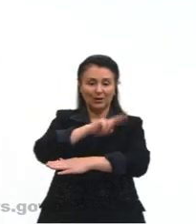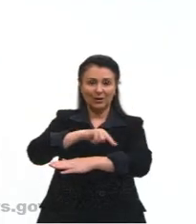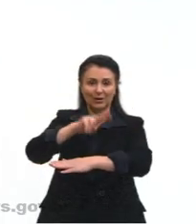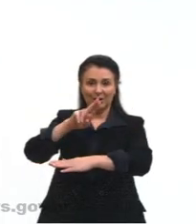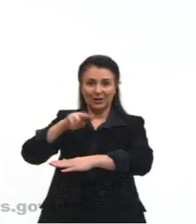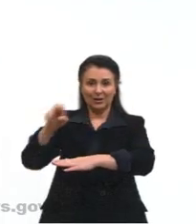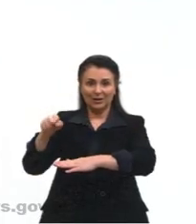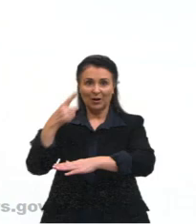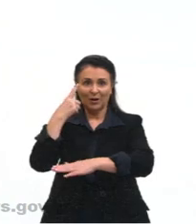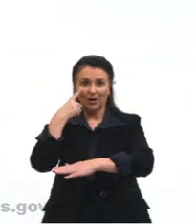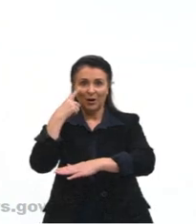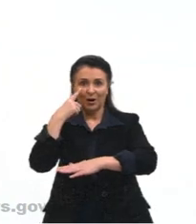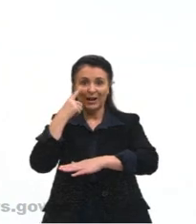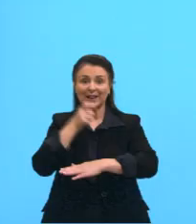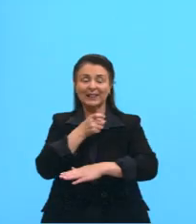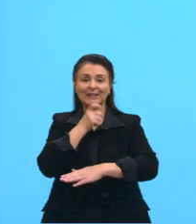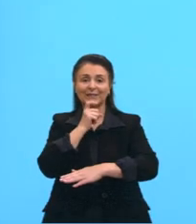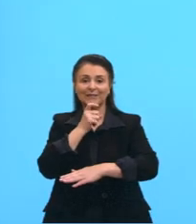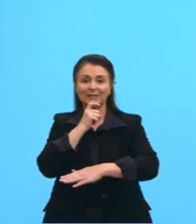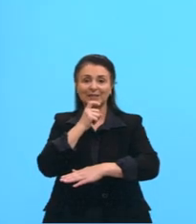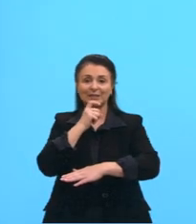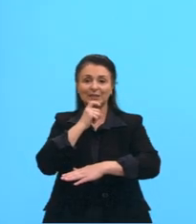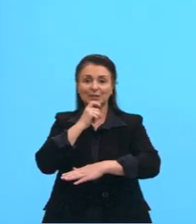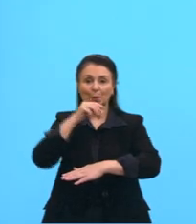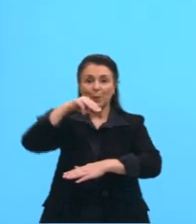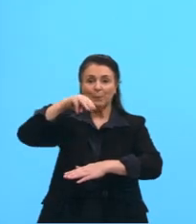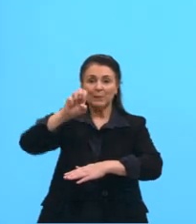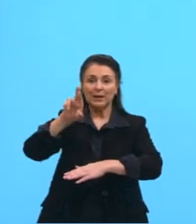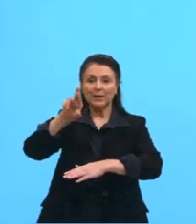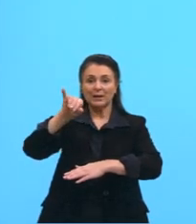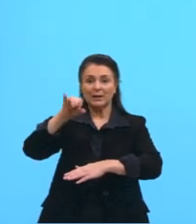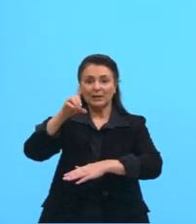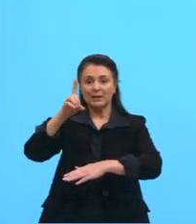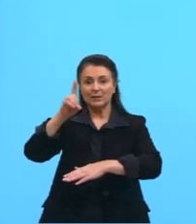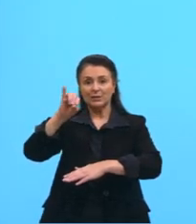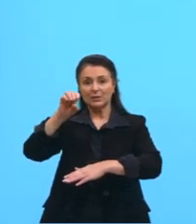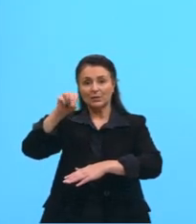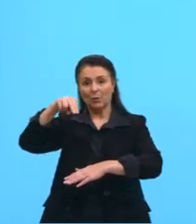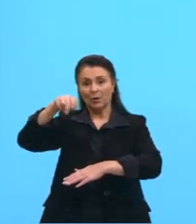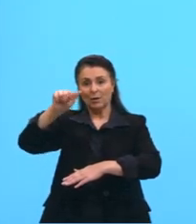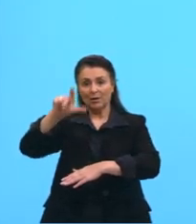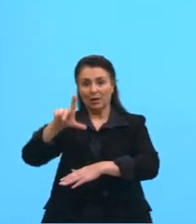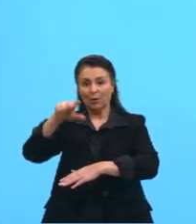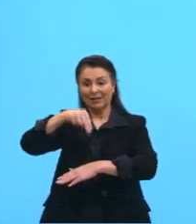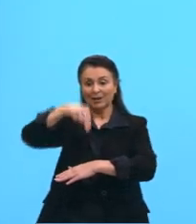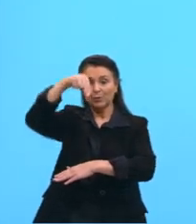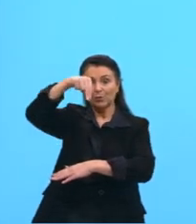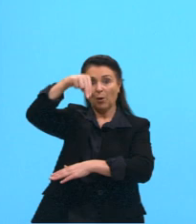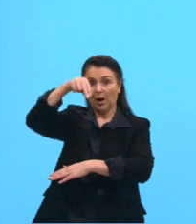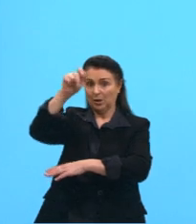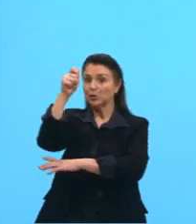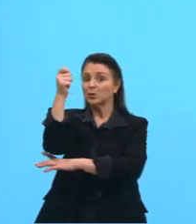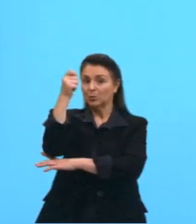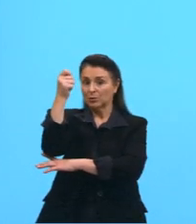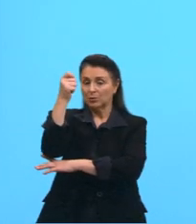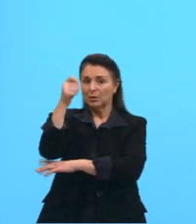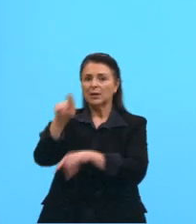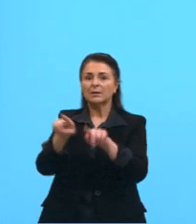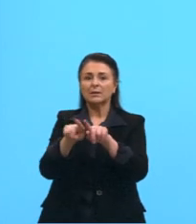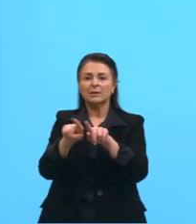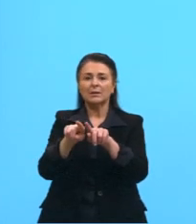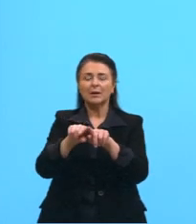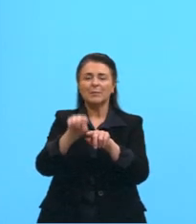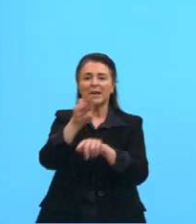Planalto Meridional, né, no norte aí do Rio Grande do Sul, nós temos aqui, ó, a escarpa, né, que a gente chama de serra.